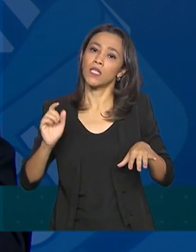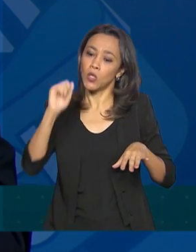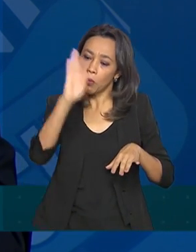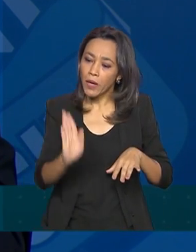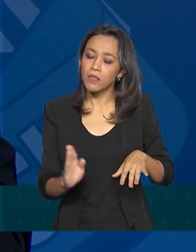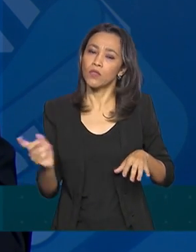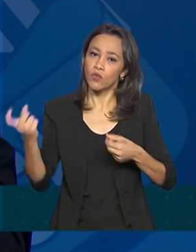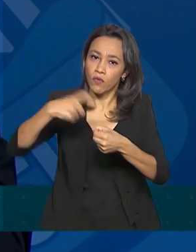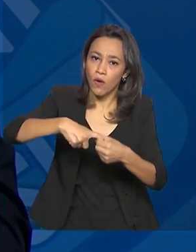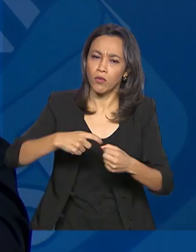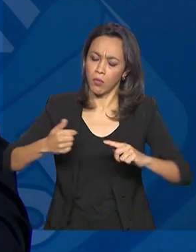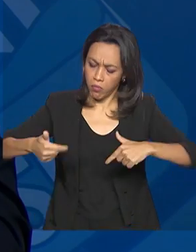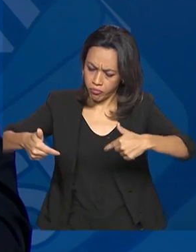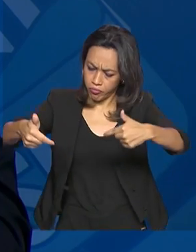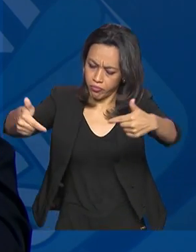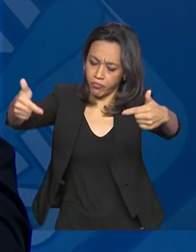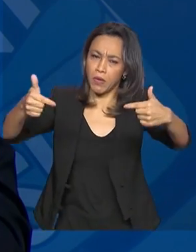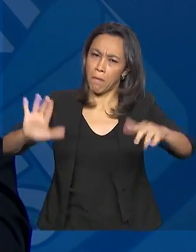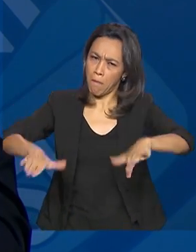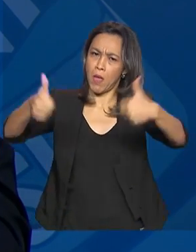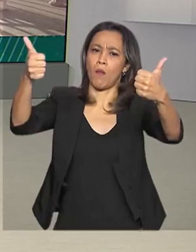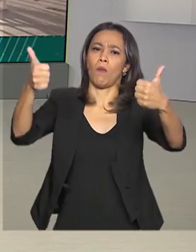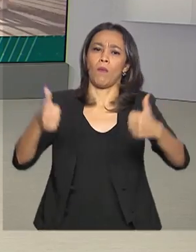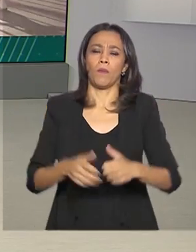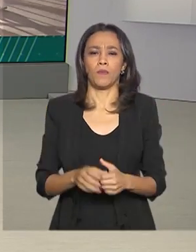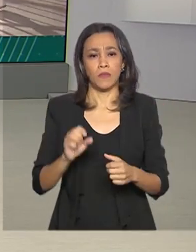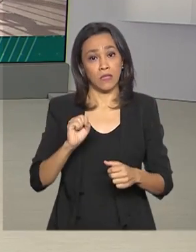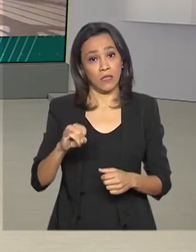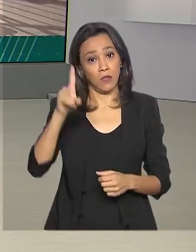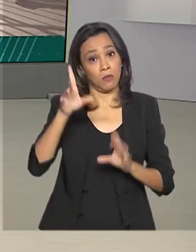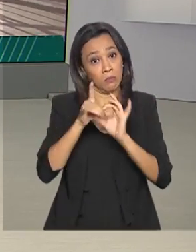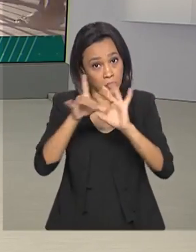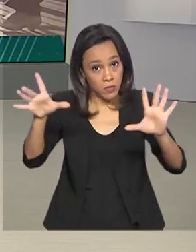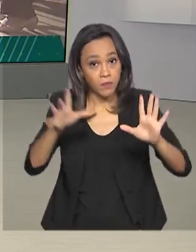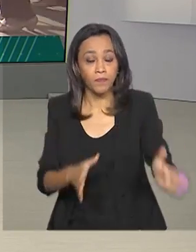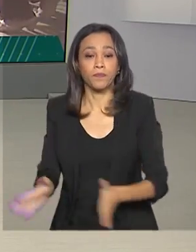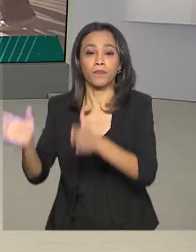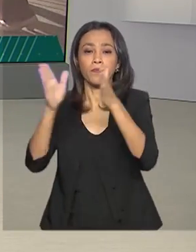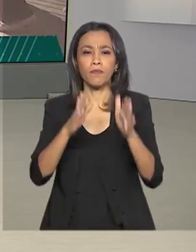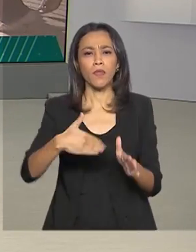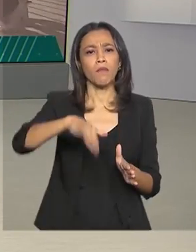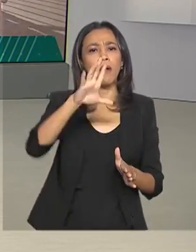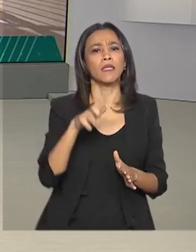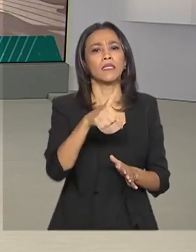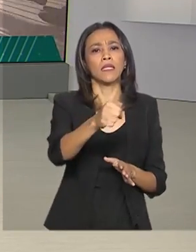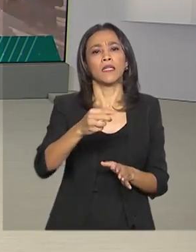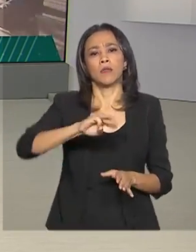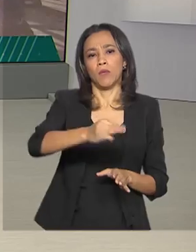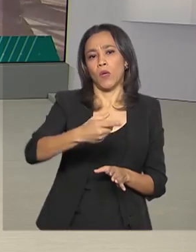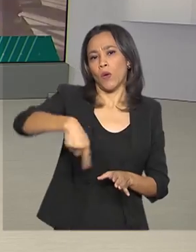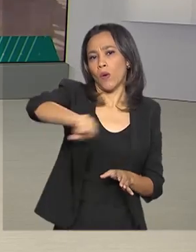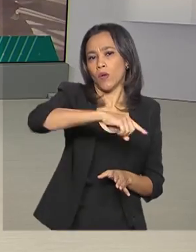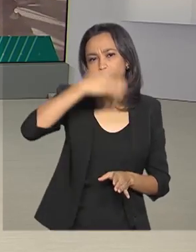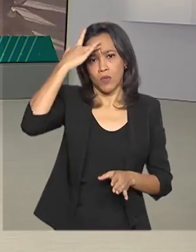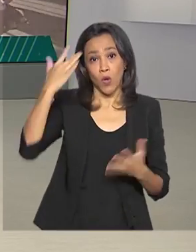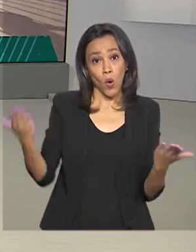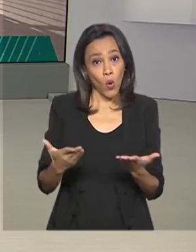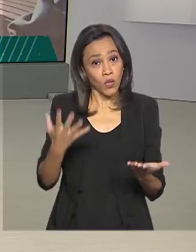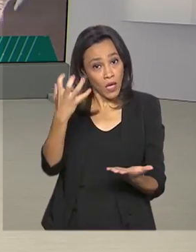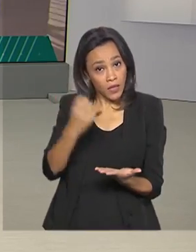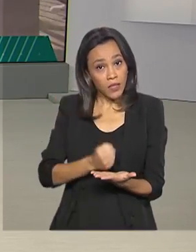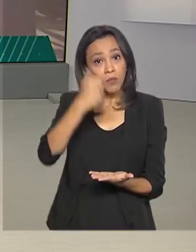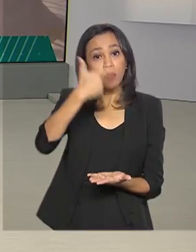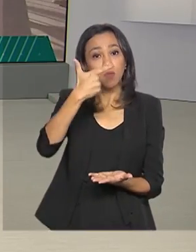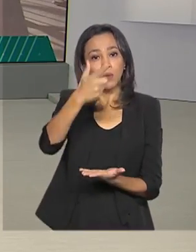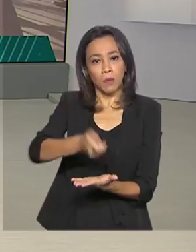volta ao que ele era, e se Deus quiser, melhor ainda. E mais de 7 milhões de pessoas recebem hoje a segunda parcela do